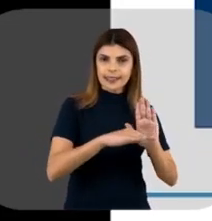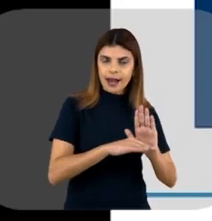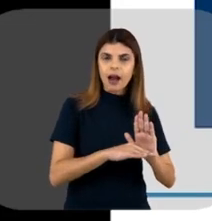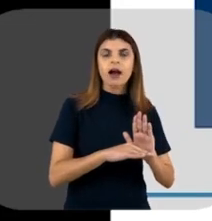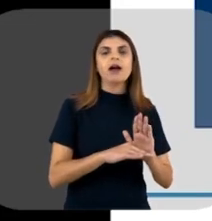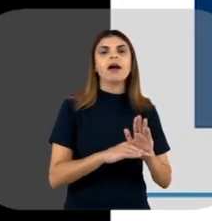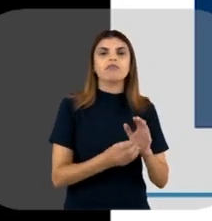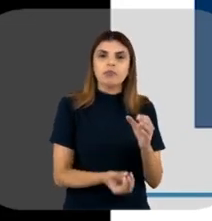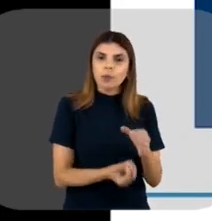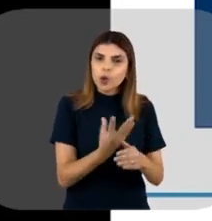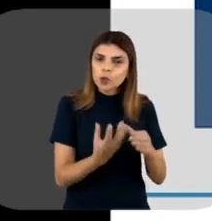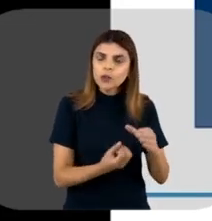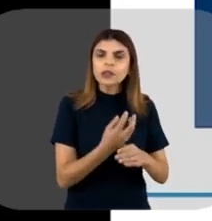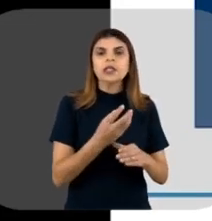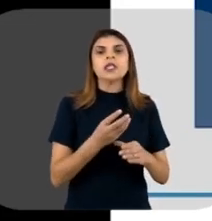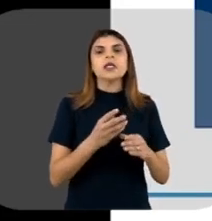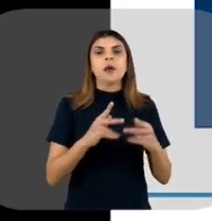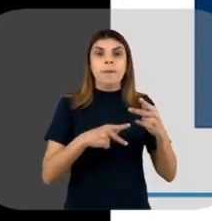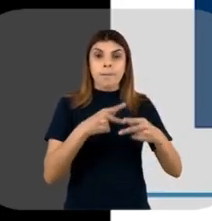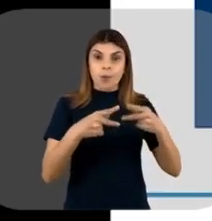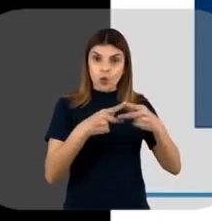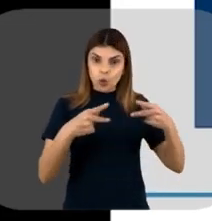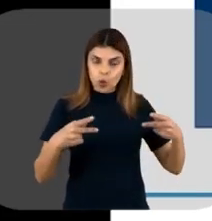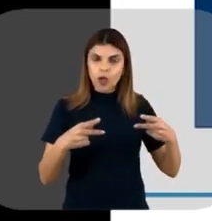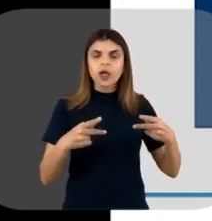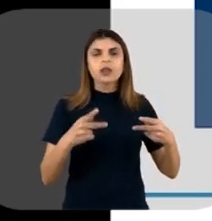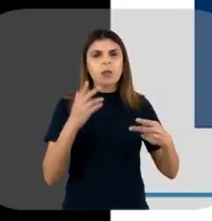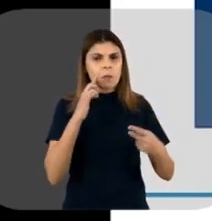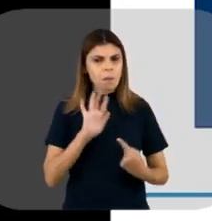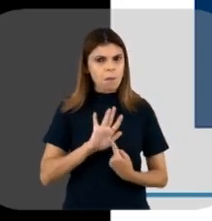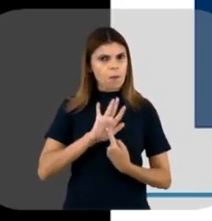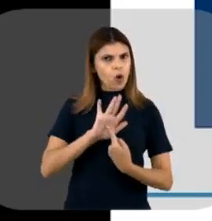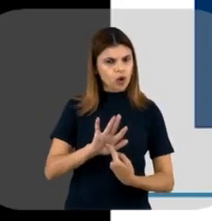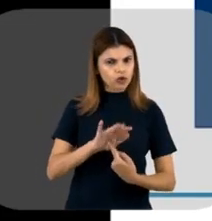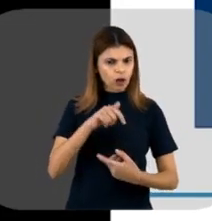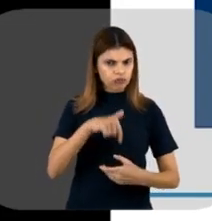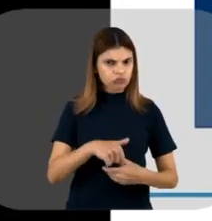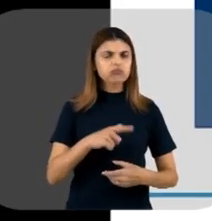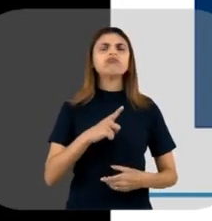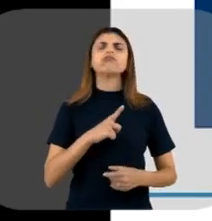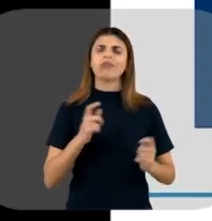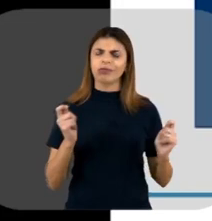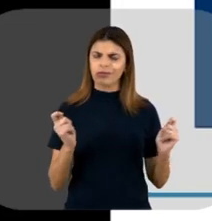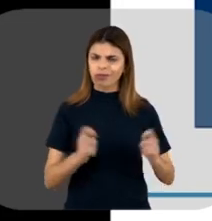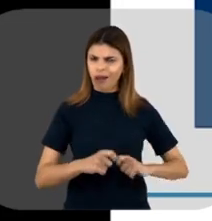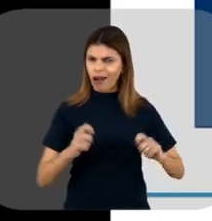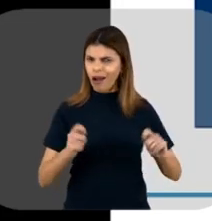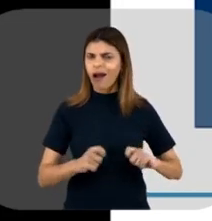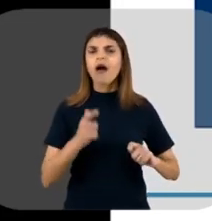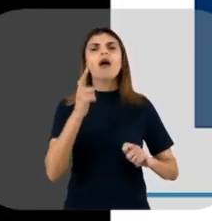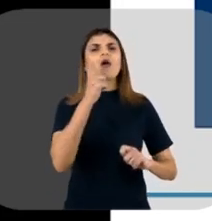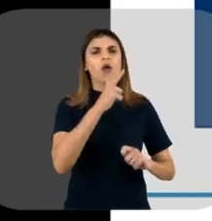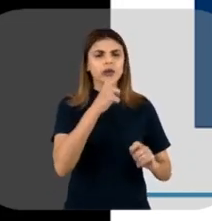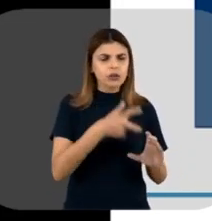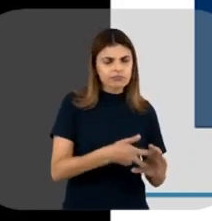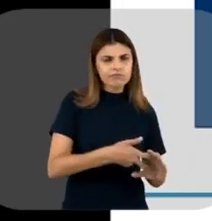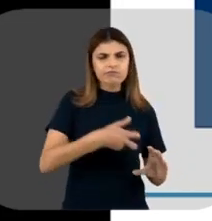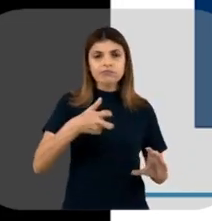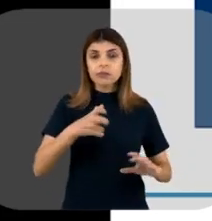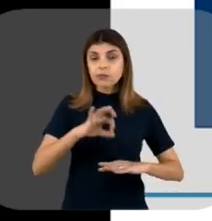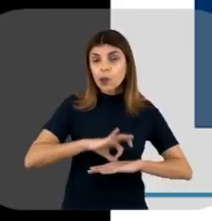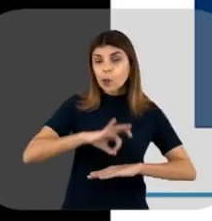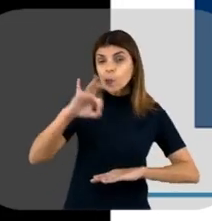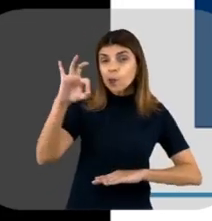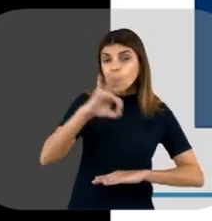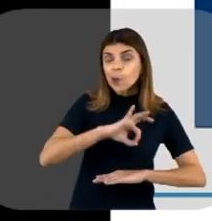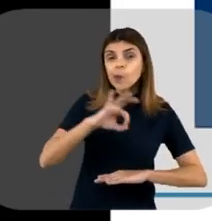Na verdade, é produzir essa proteína numa pequena escala, mostrar que ela, que é viável e que ela pode ser obtida com um